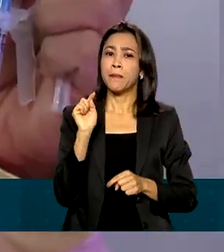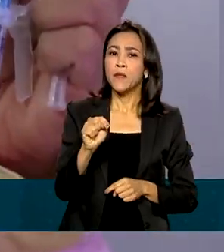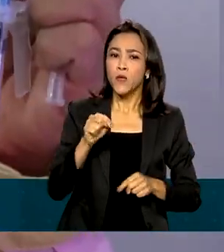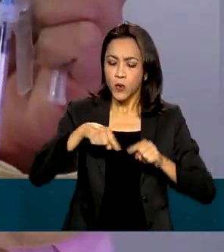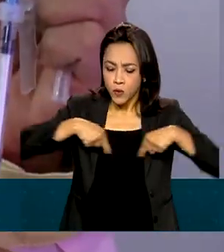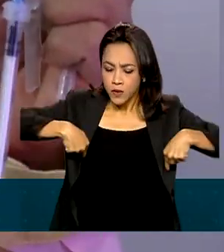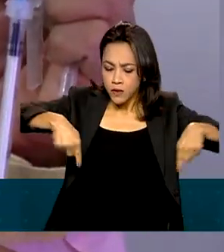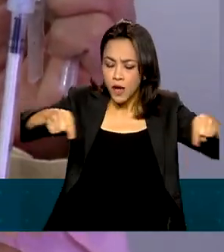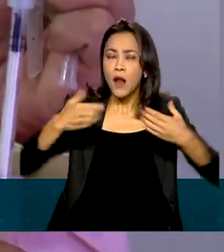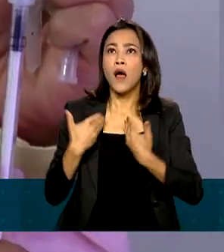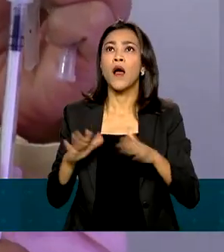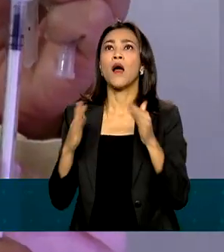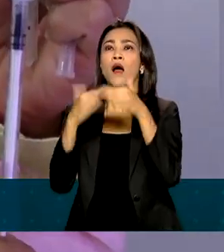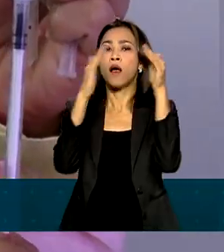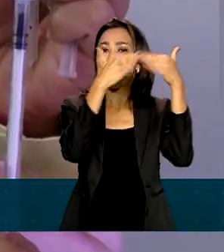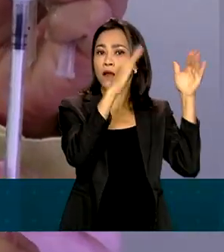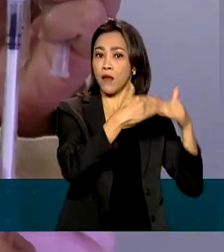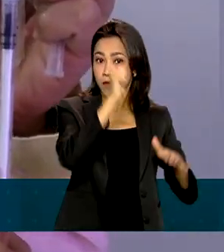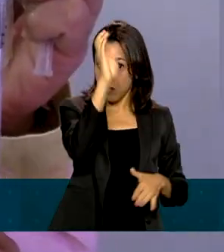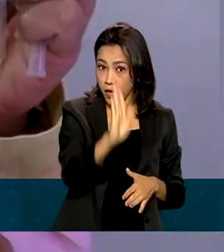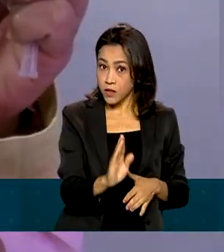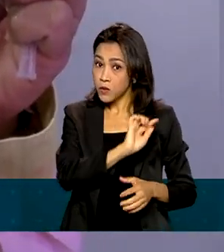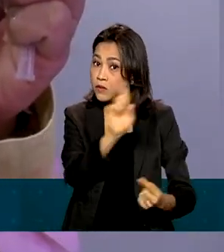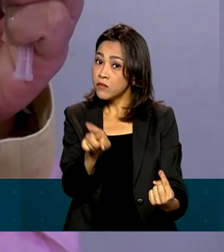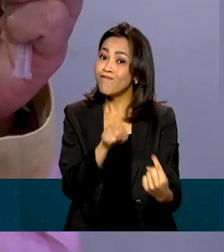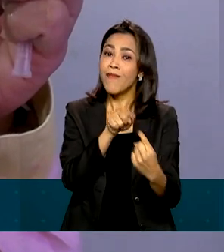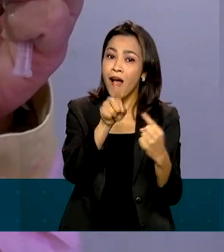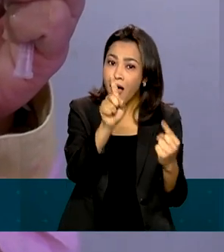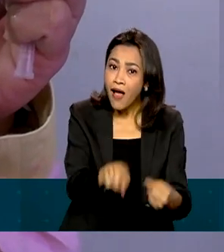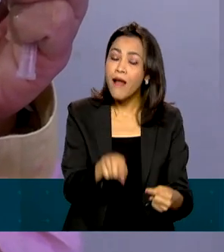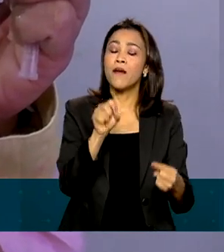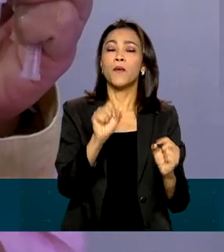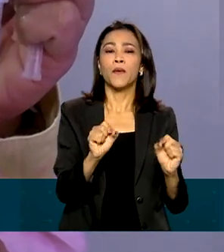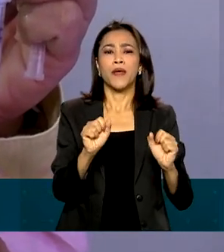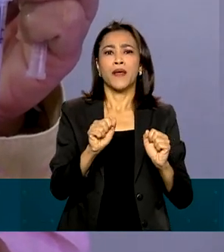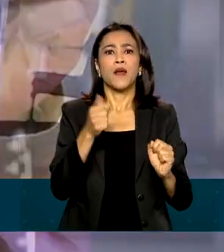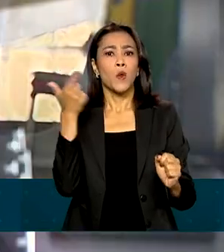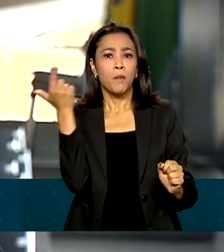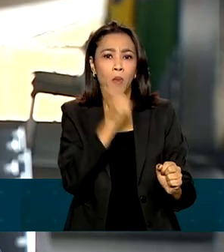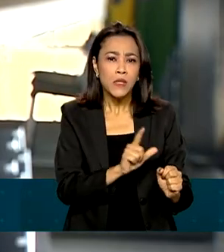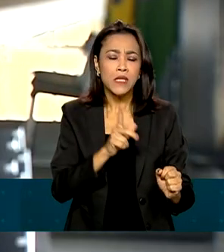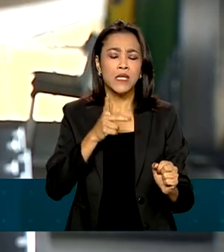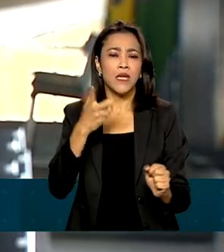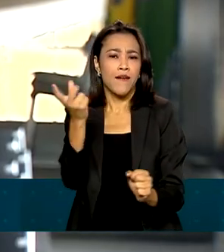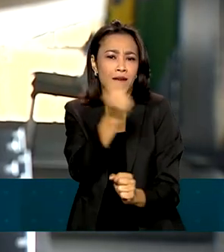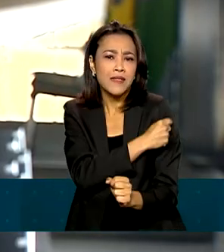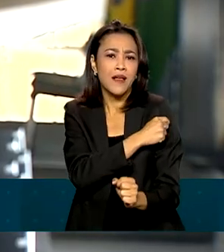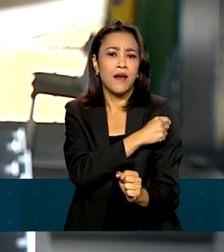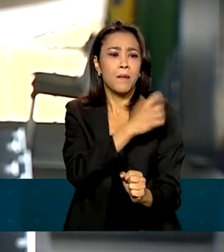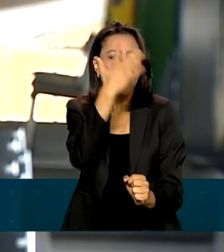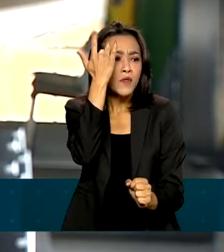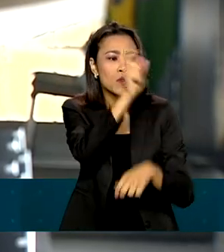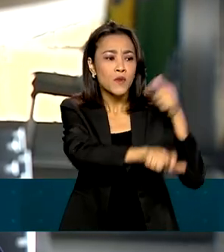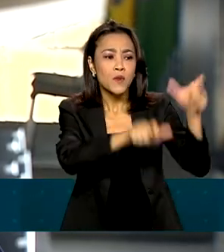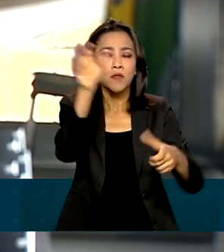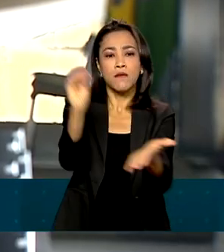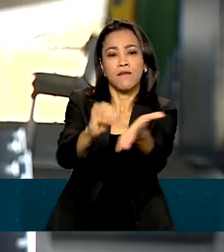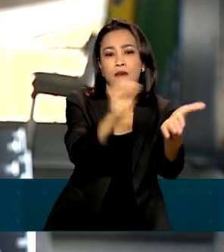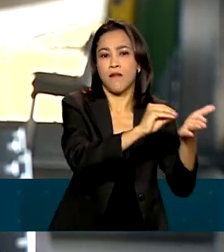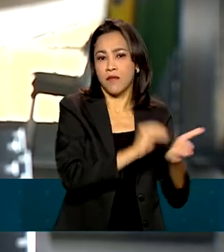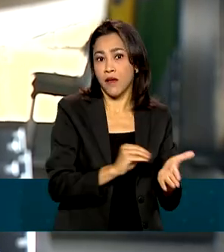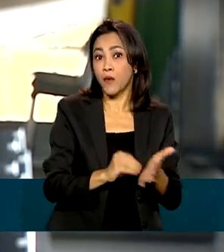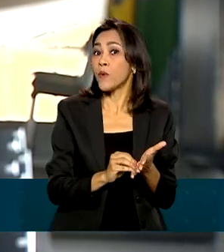em todo o país. E a ideia é recuperar a cobertura vacinal daqueles que deixaram de tomar alguma das